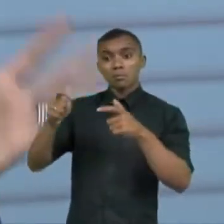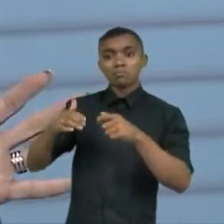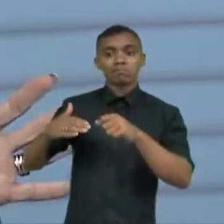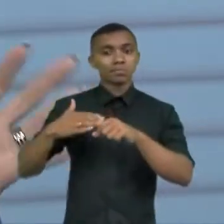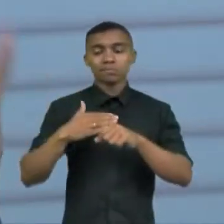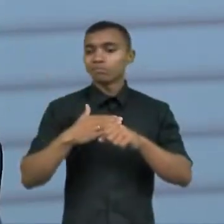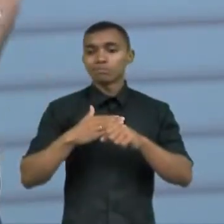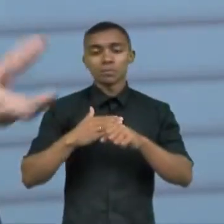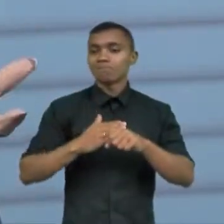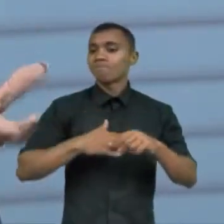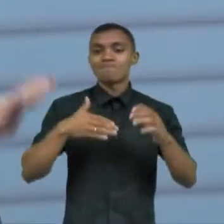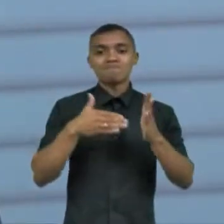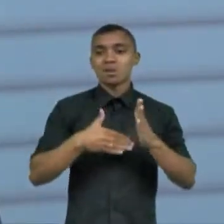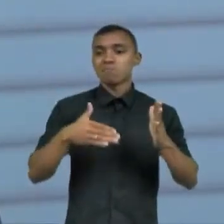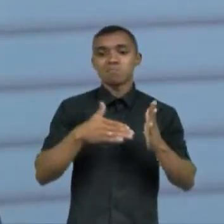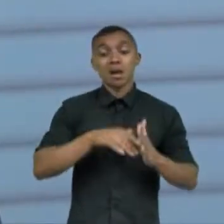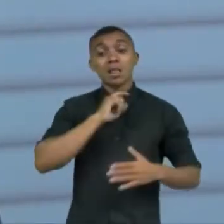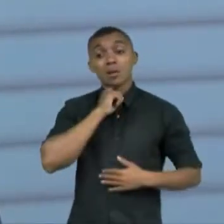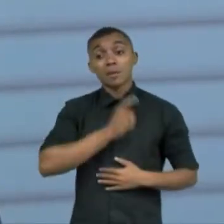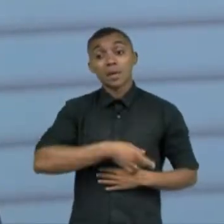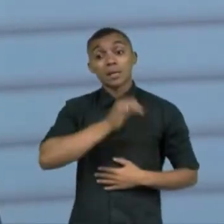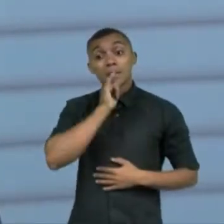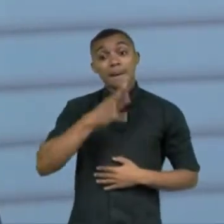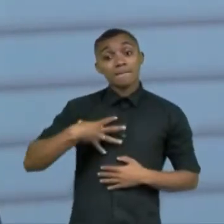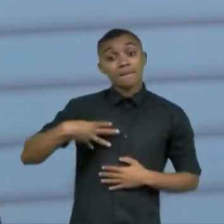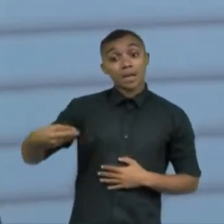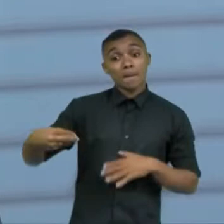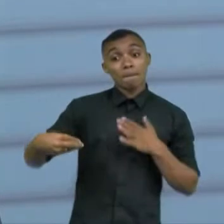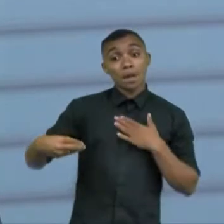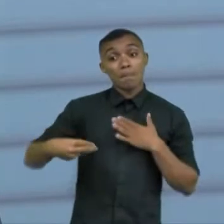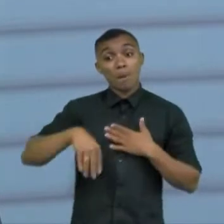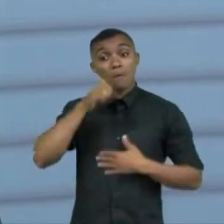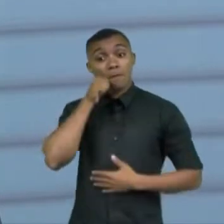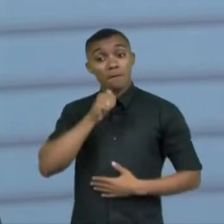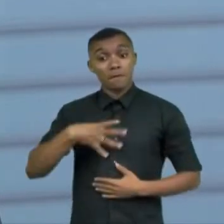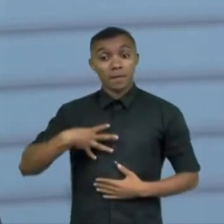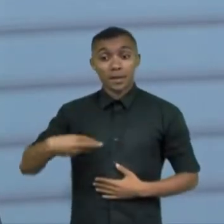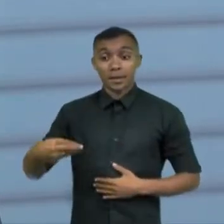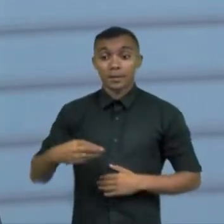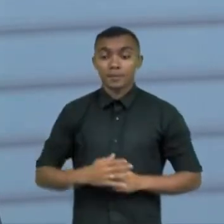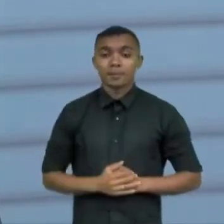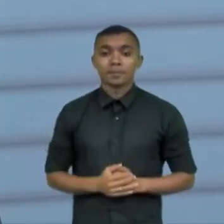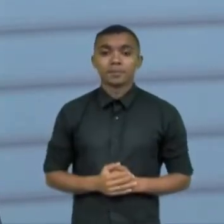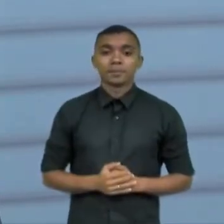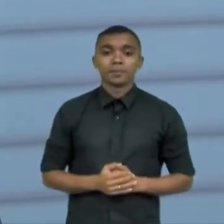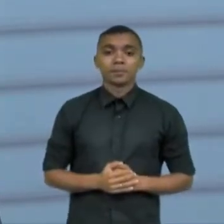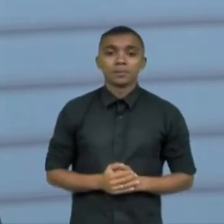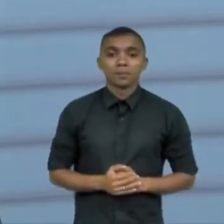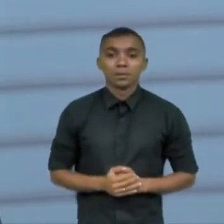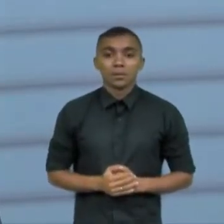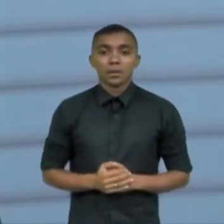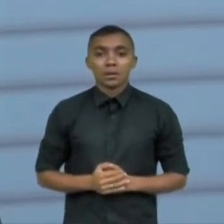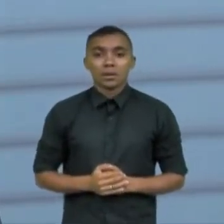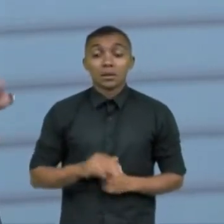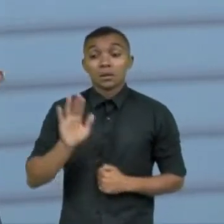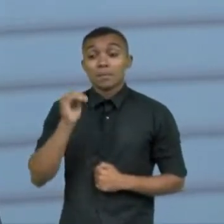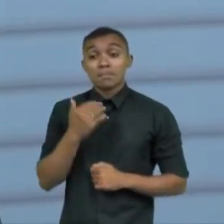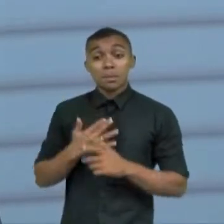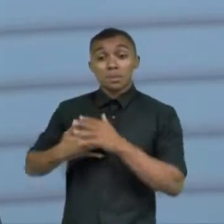sendo colocado tanto é que vou dar o exemplo da minha filha antes que eu não tinha essa